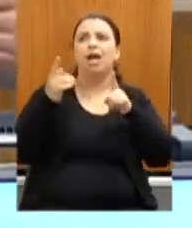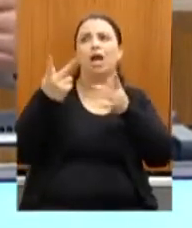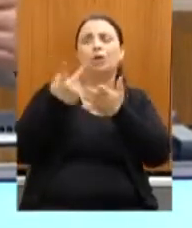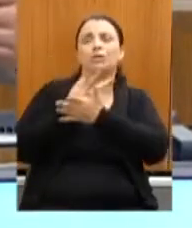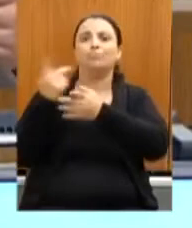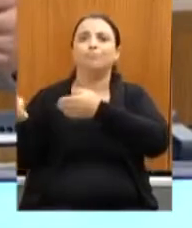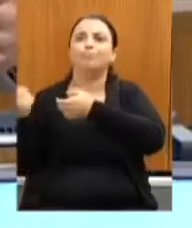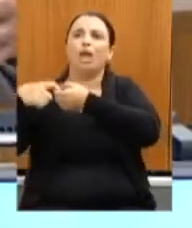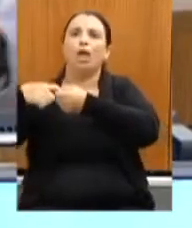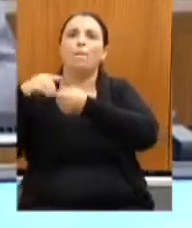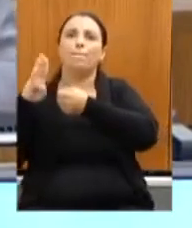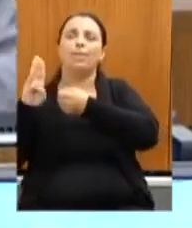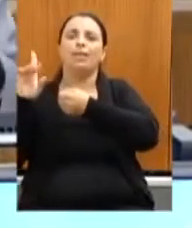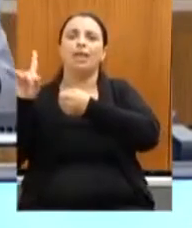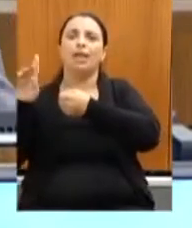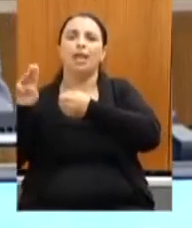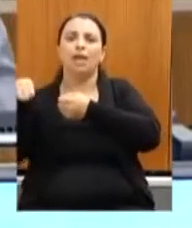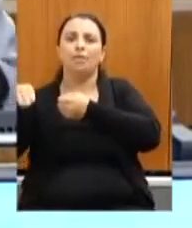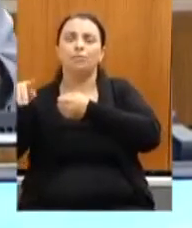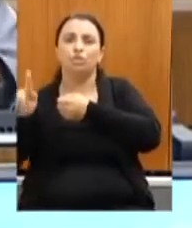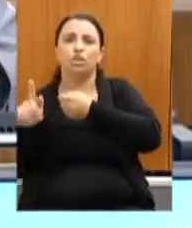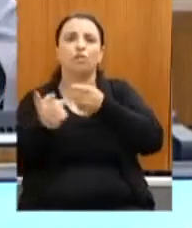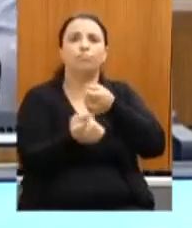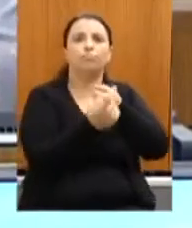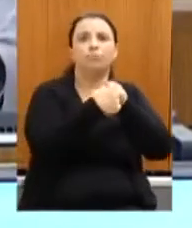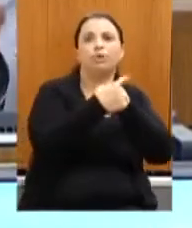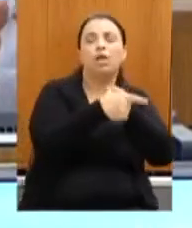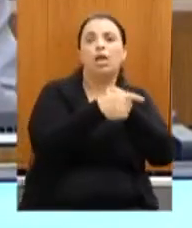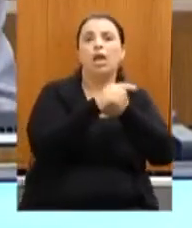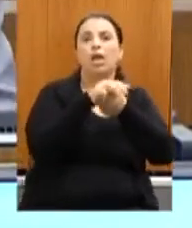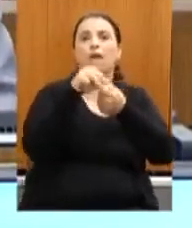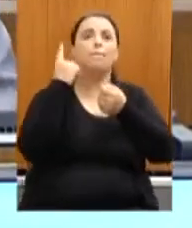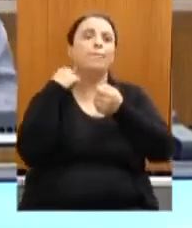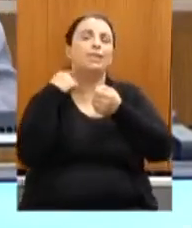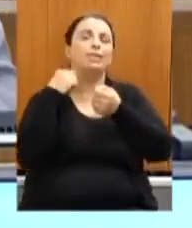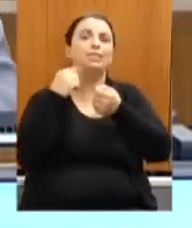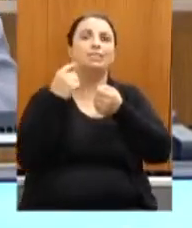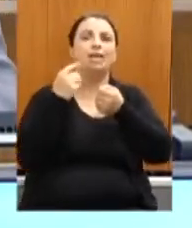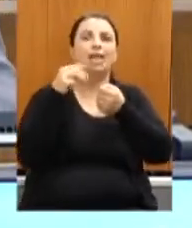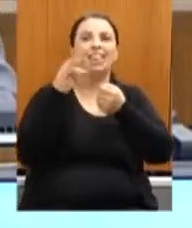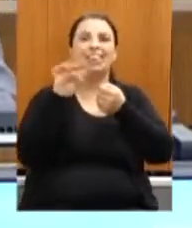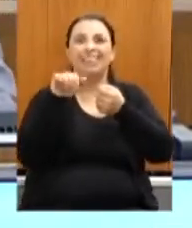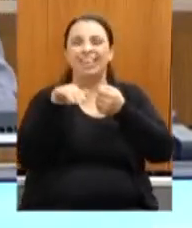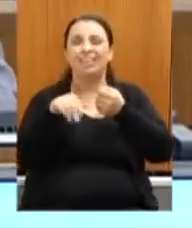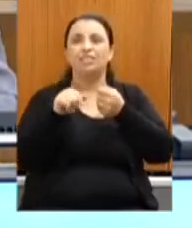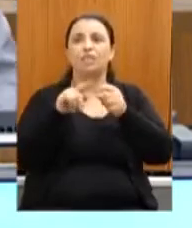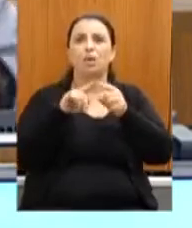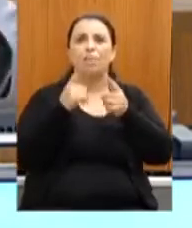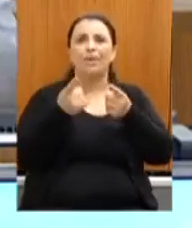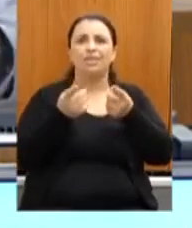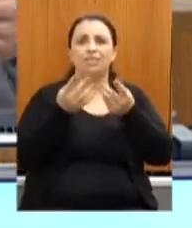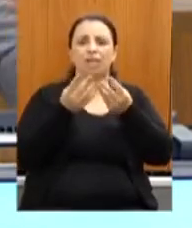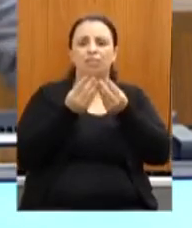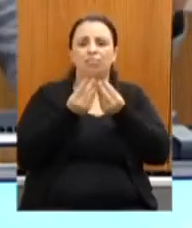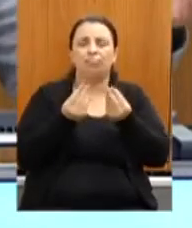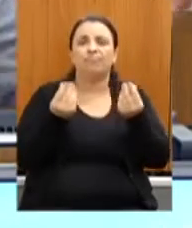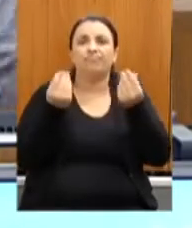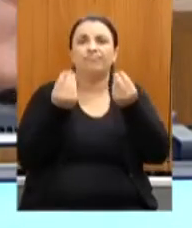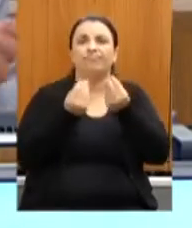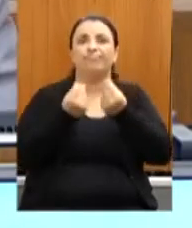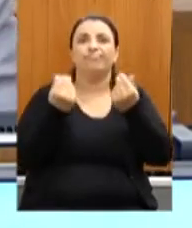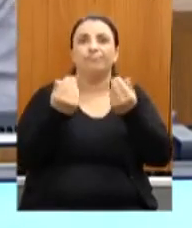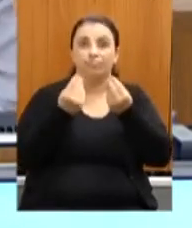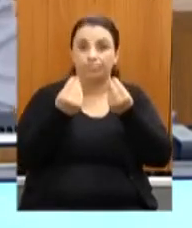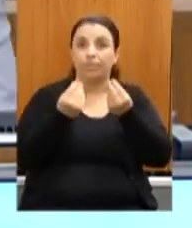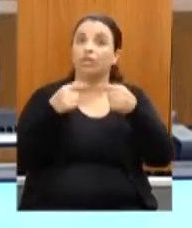abraçou Minas Tênis e ficou ali sem um sentido muito lógico. Então, nós ampliamos ele para